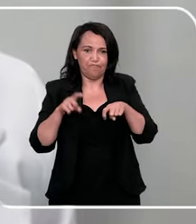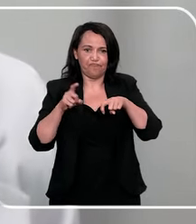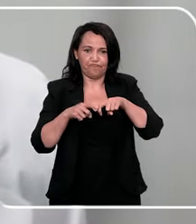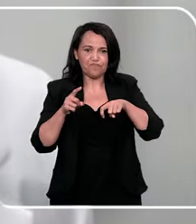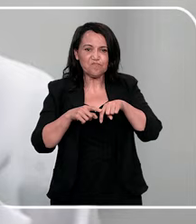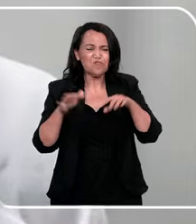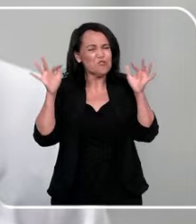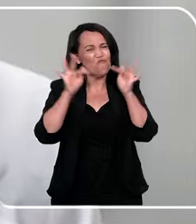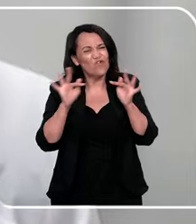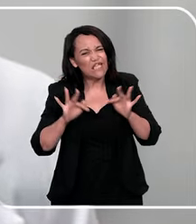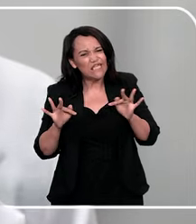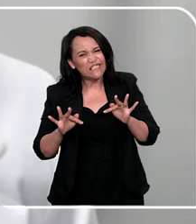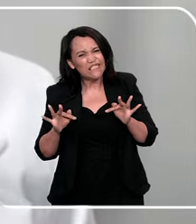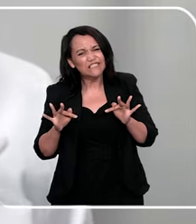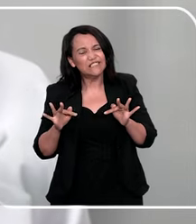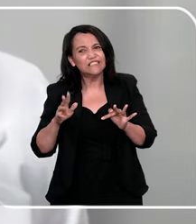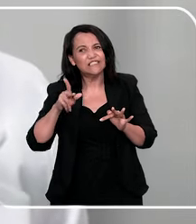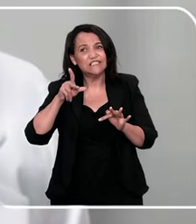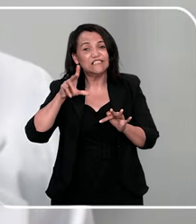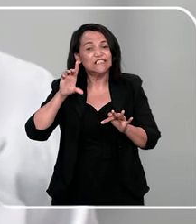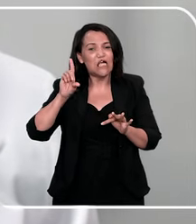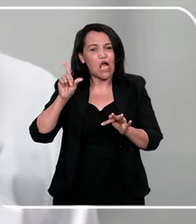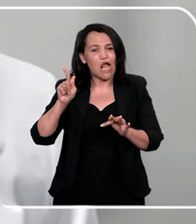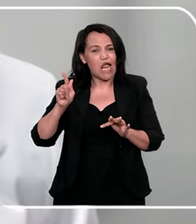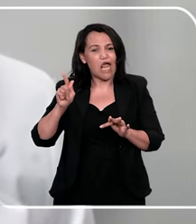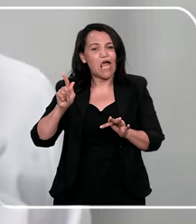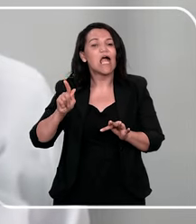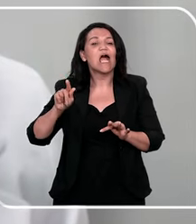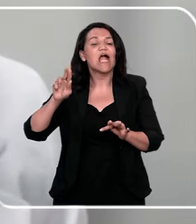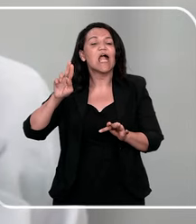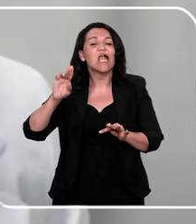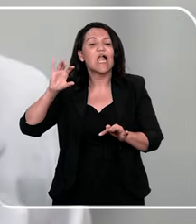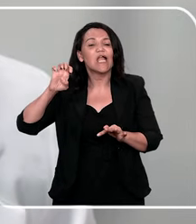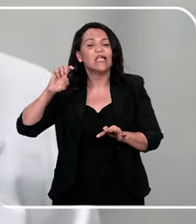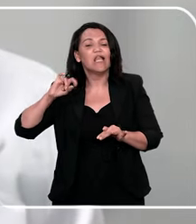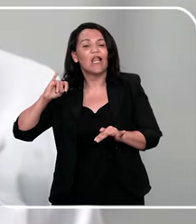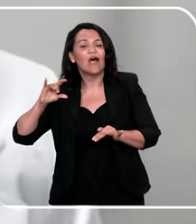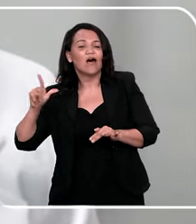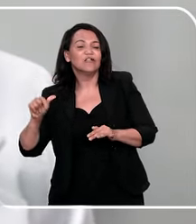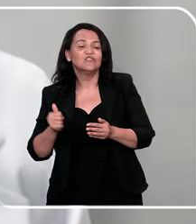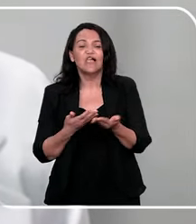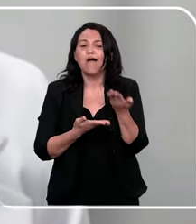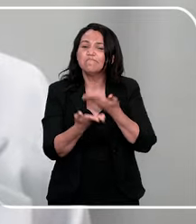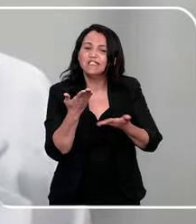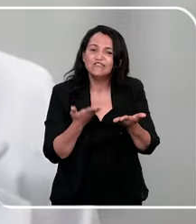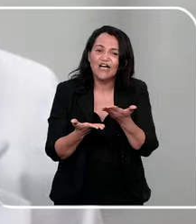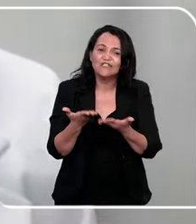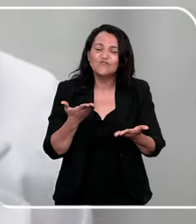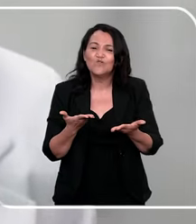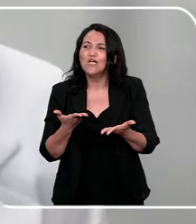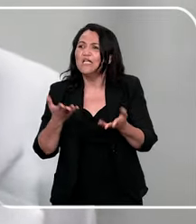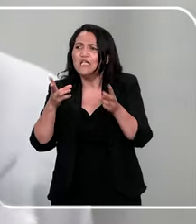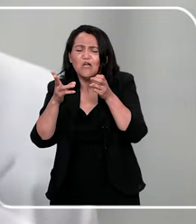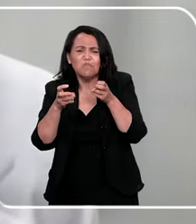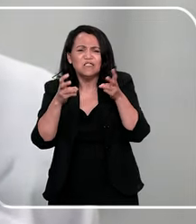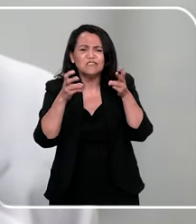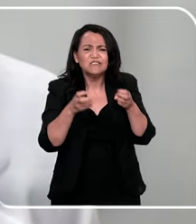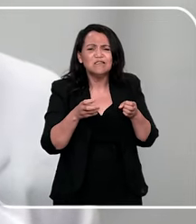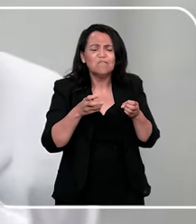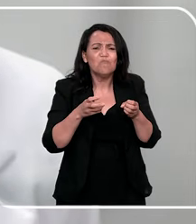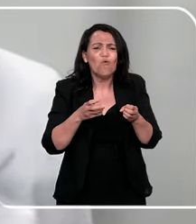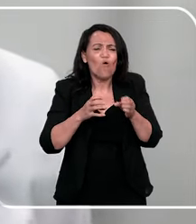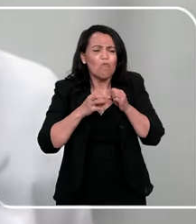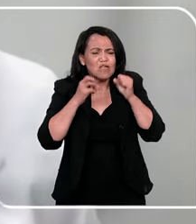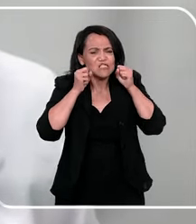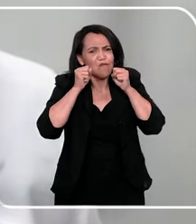Fico muito feliz, Keila, de participar desse evento, e ser a moderadora, porque eu vejo o tanto que a gente pode